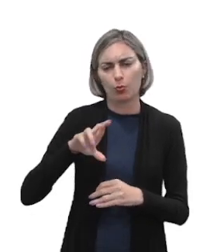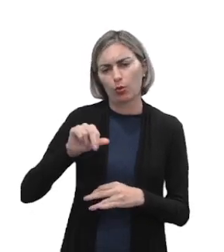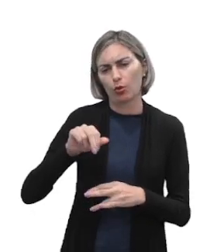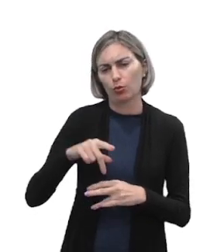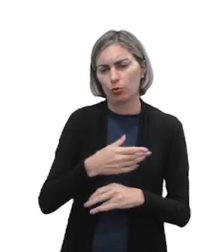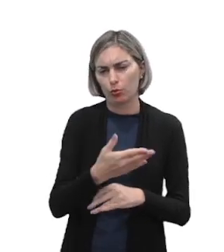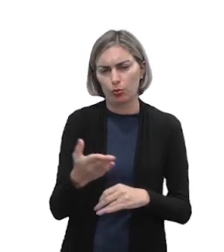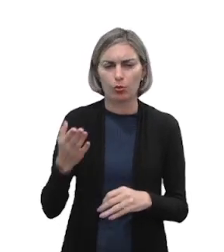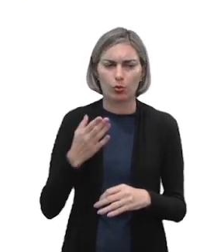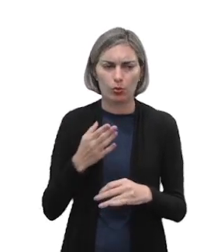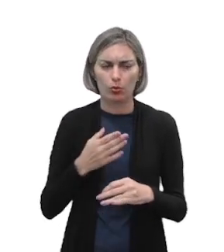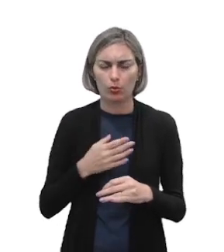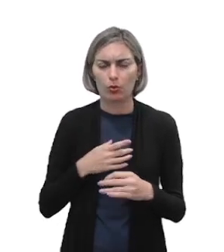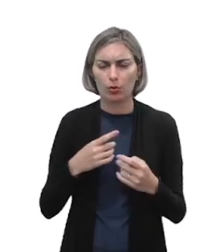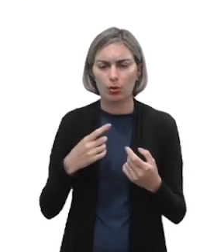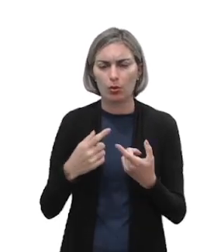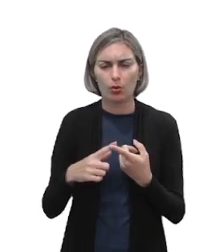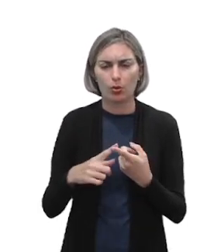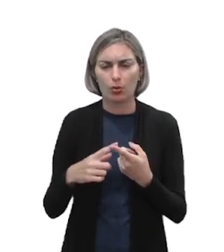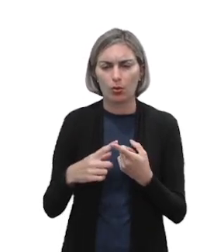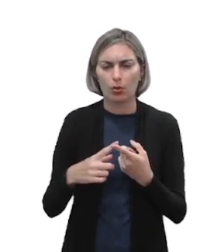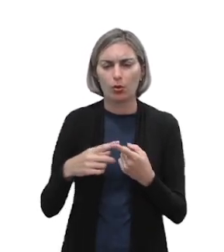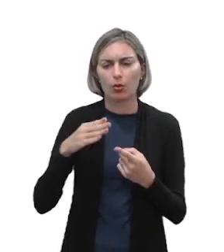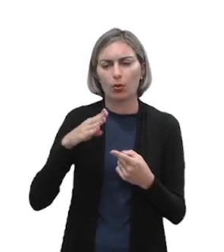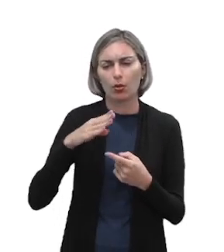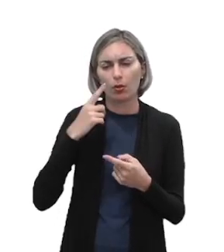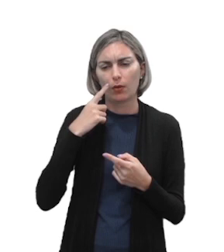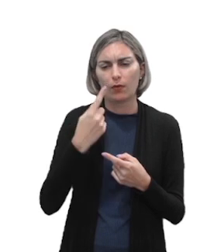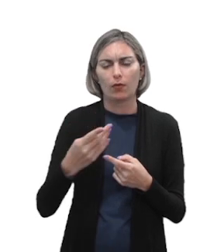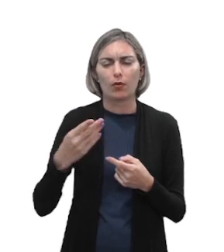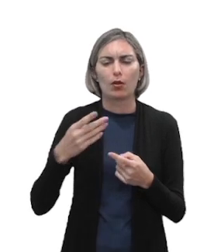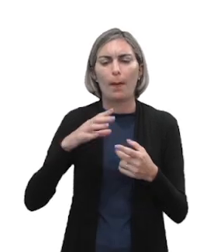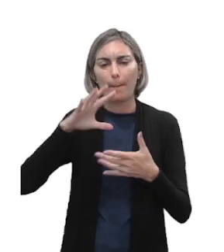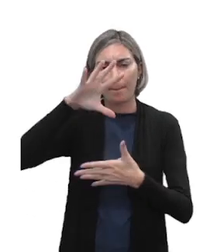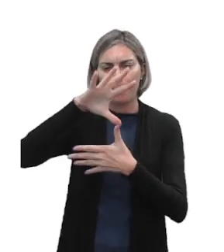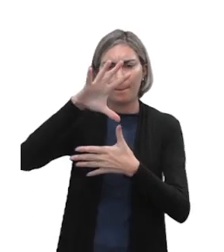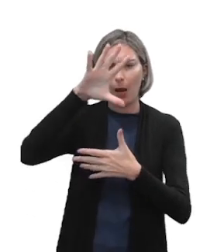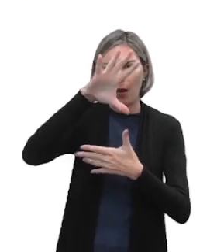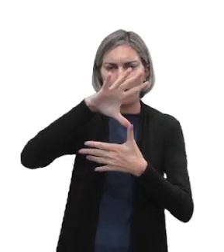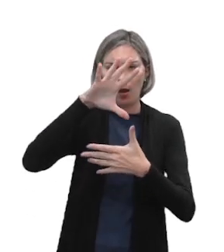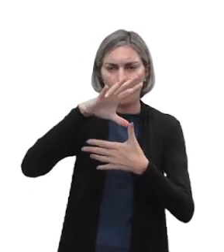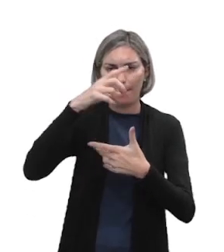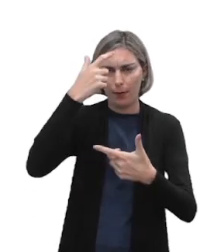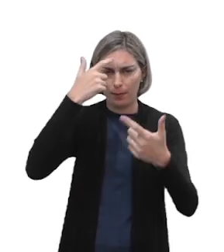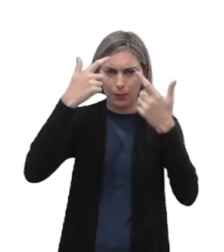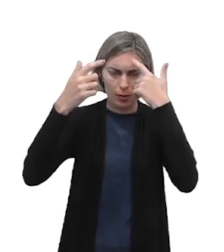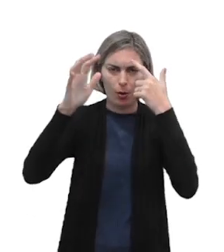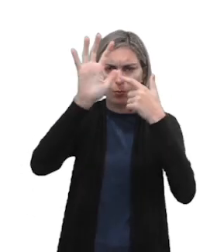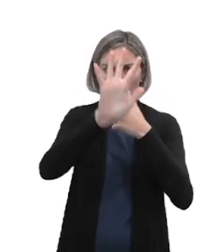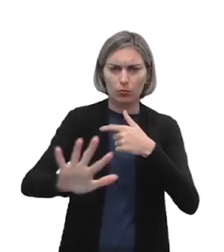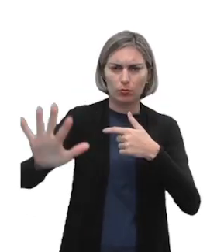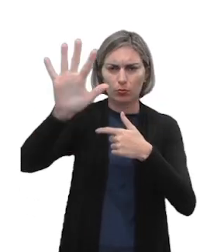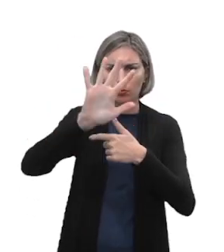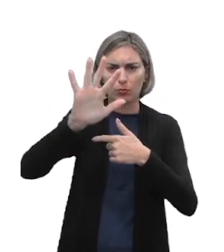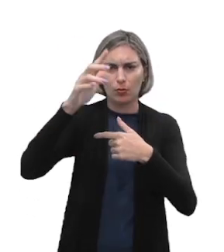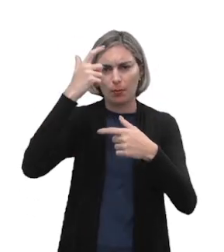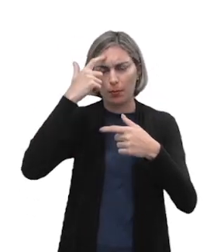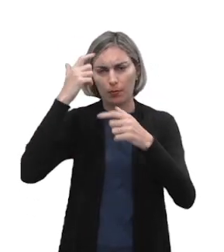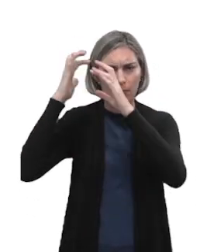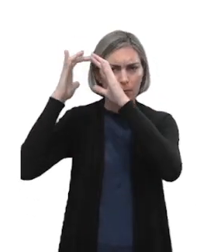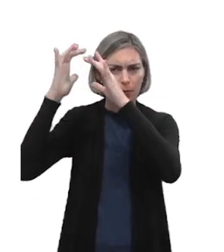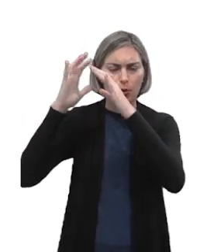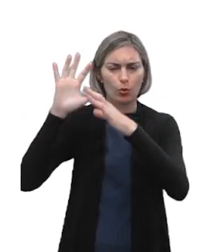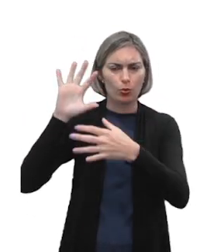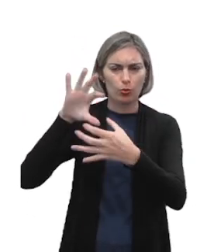A ideação, ou brainstorming, e mapas mentais, que é justamente toda a equipe